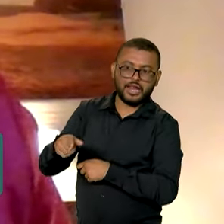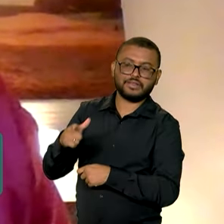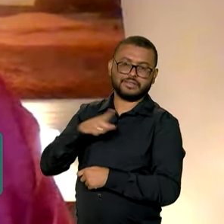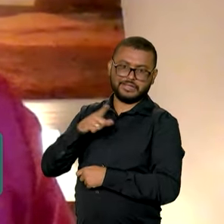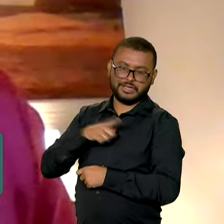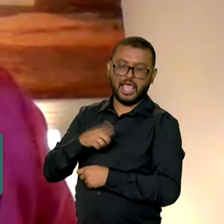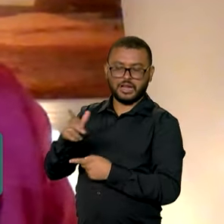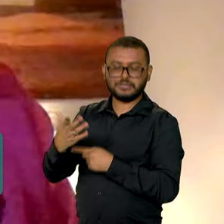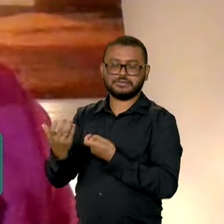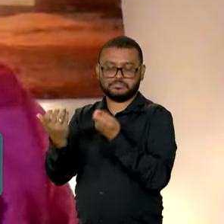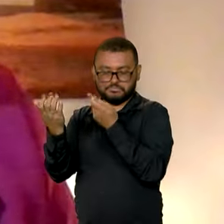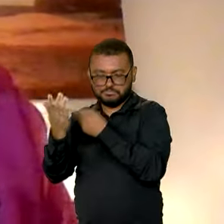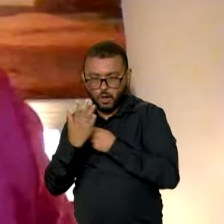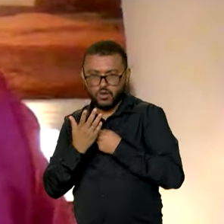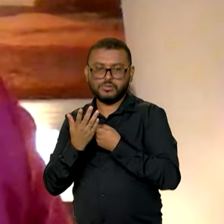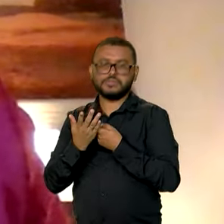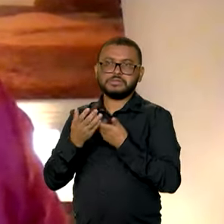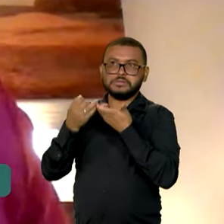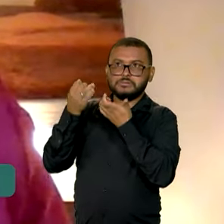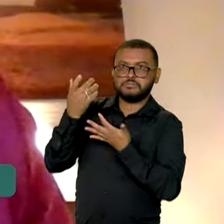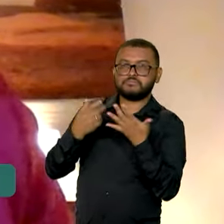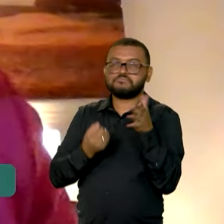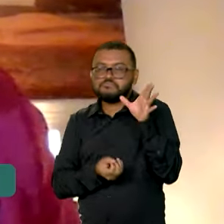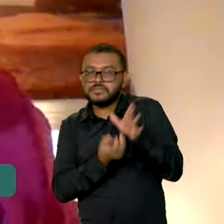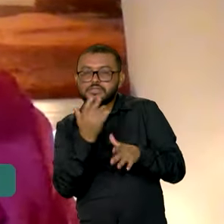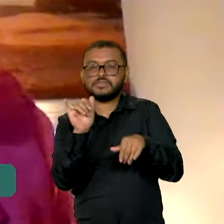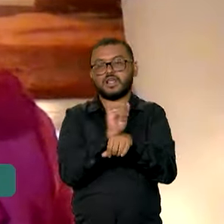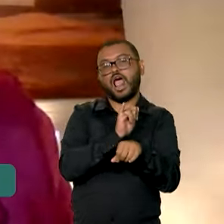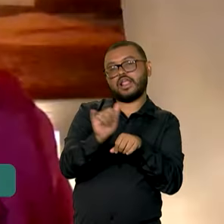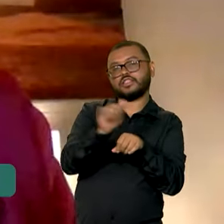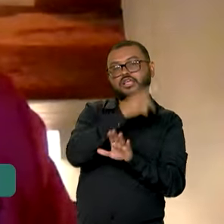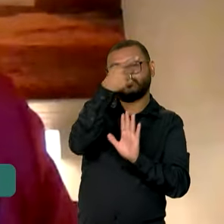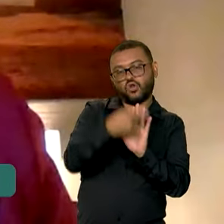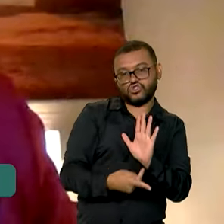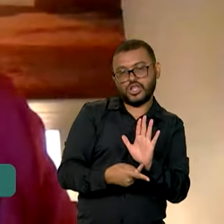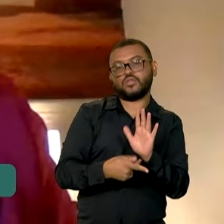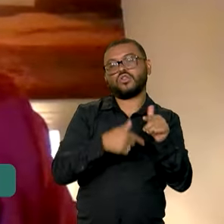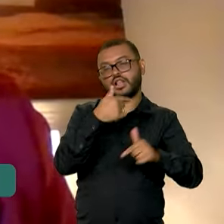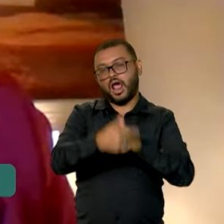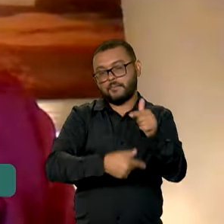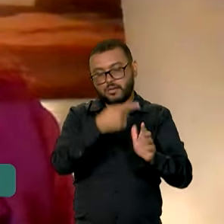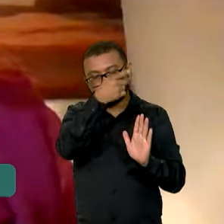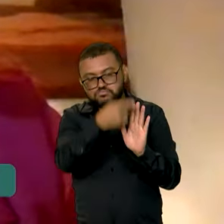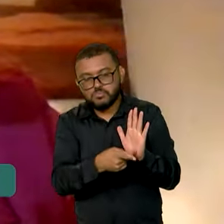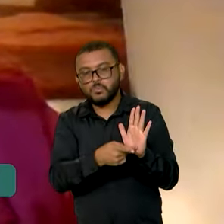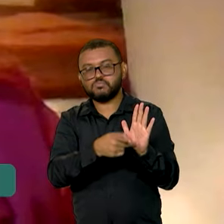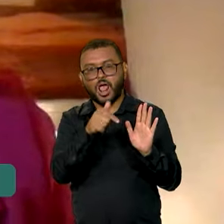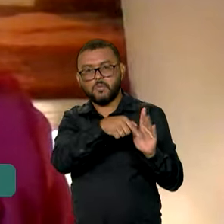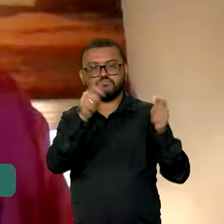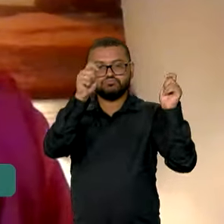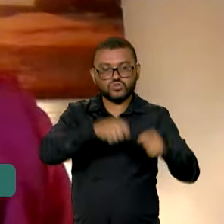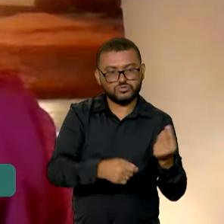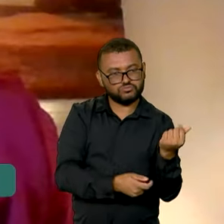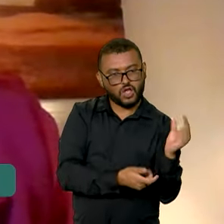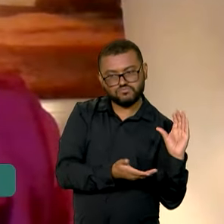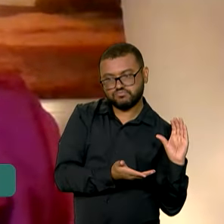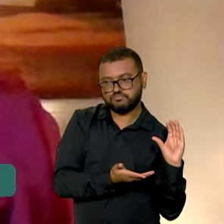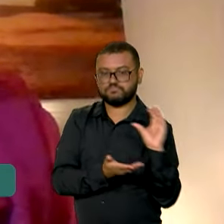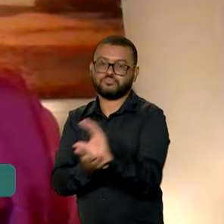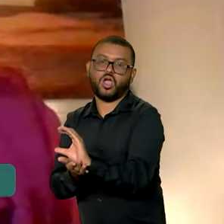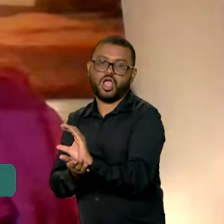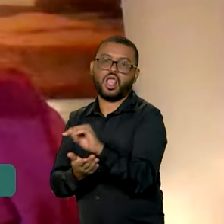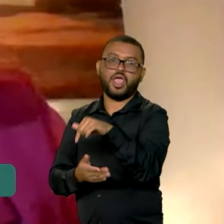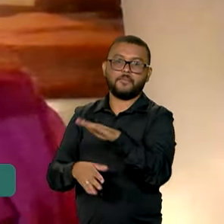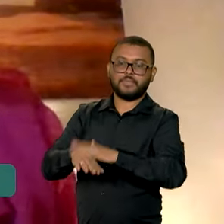trazido para nós e a gente construir sim um plano de ação que de fato este recurso e